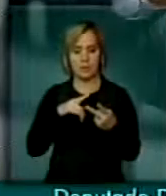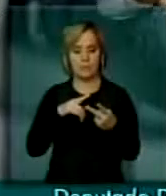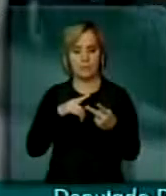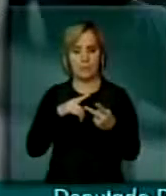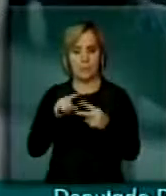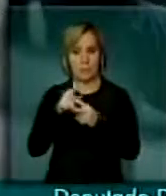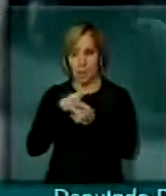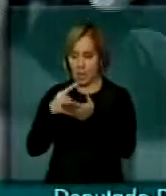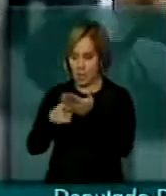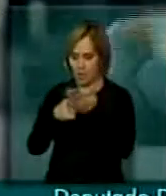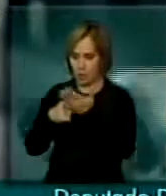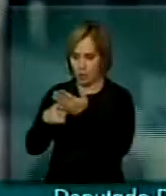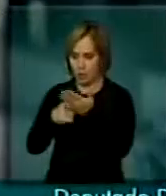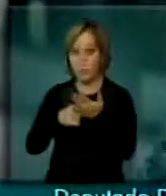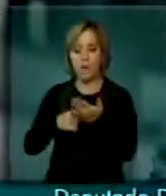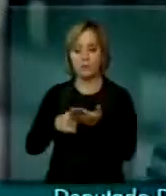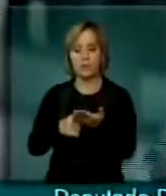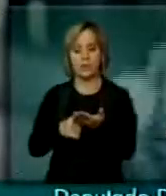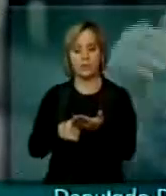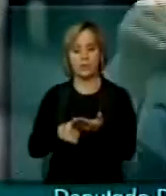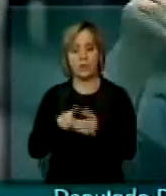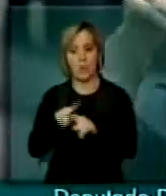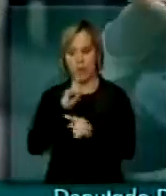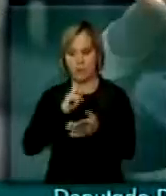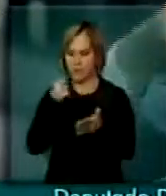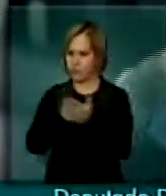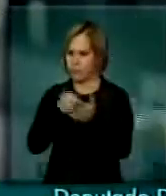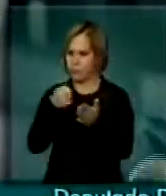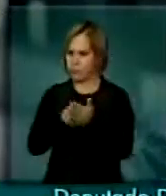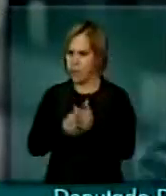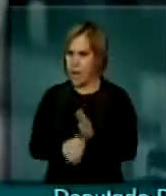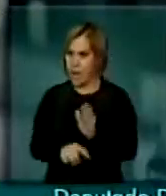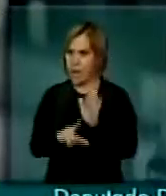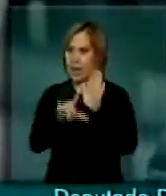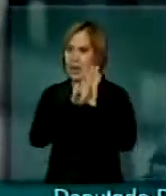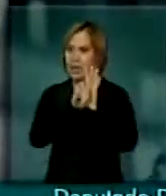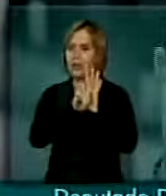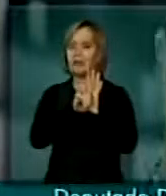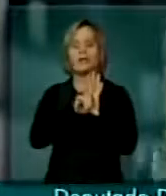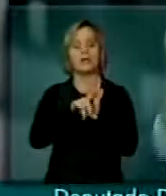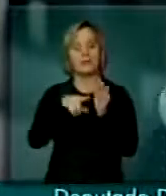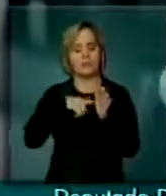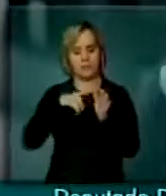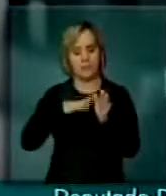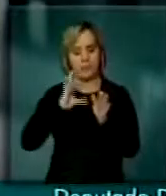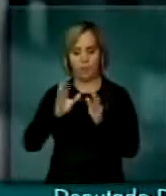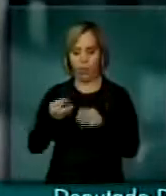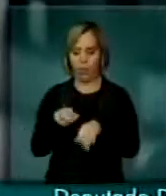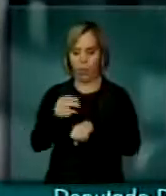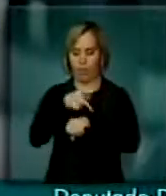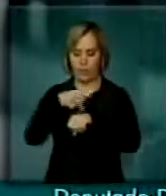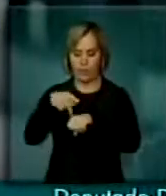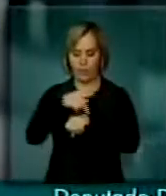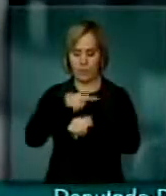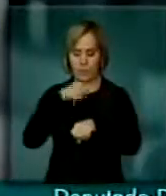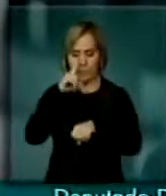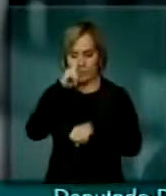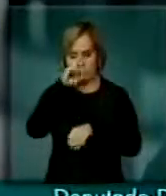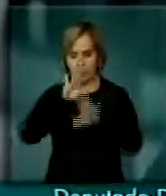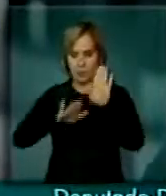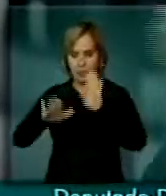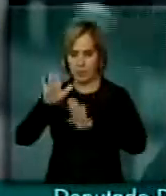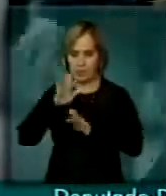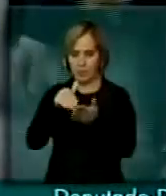por negociação, de forma radical, legalizada em países, perigo de, não